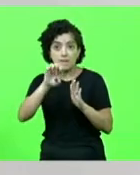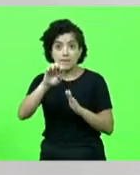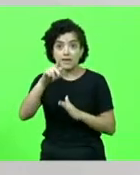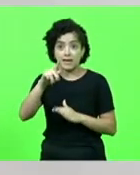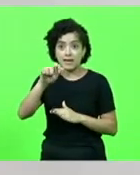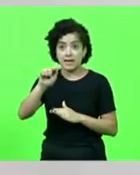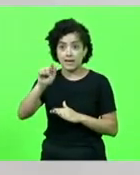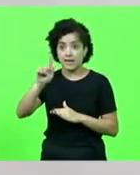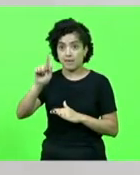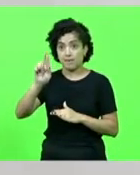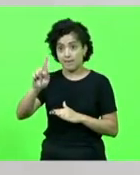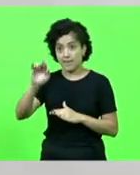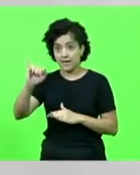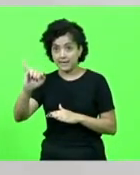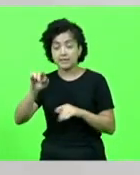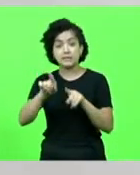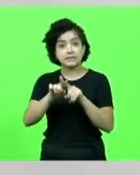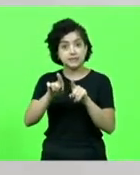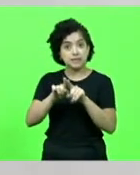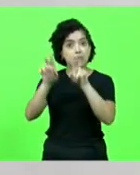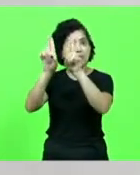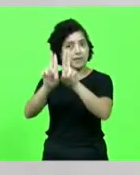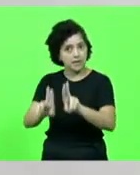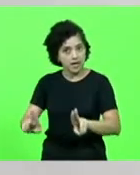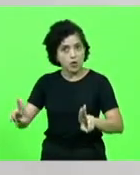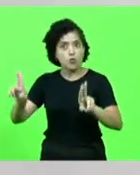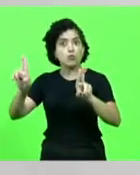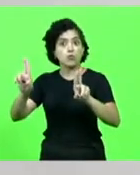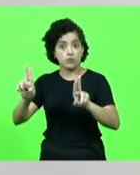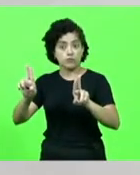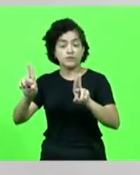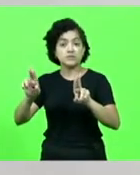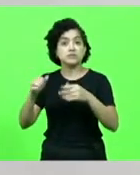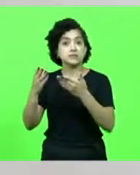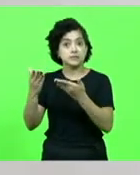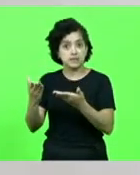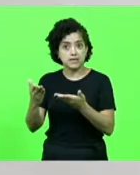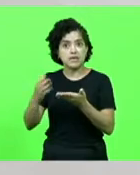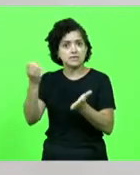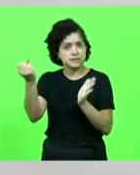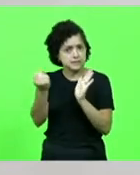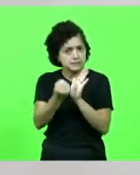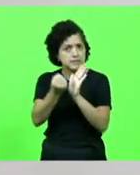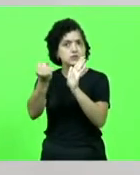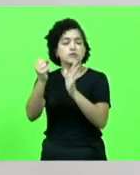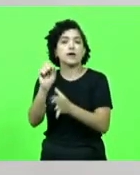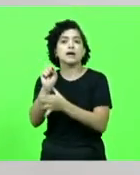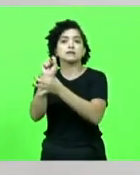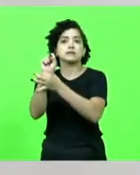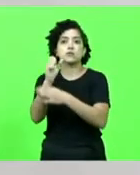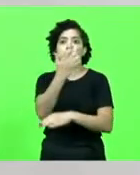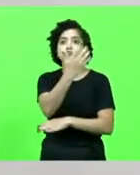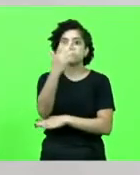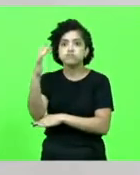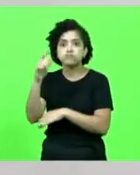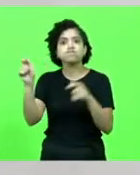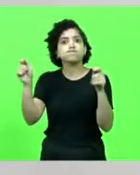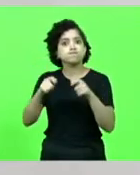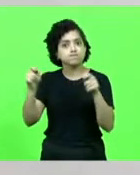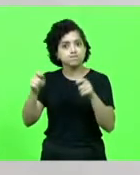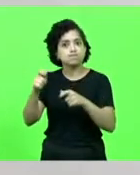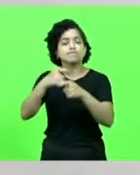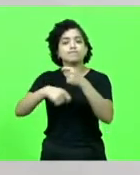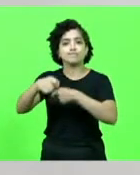pela UFSC, em especial da doutora Leila Hayashi, certificando a segurança ambiental e a viabilidade econômica